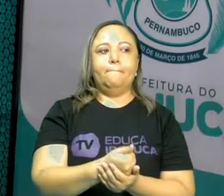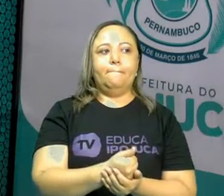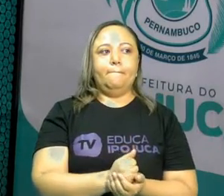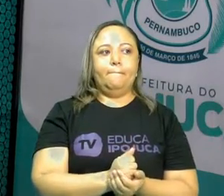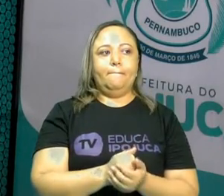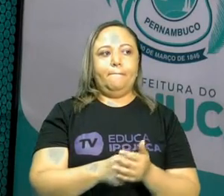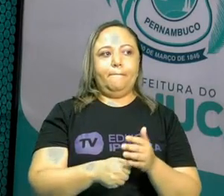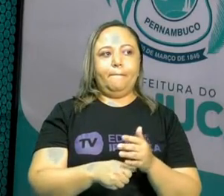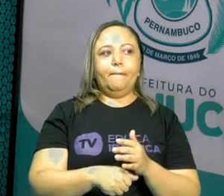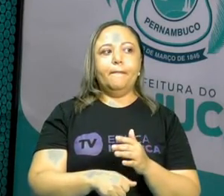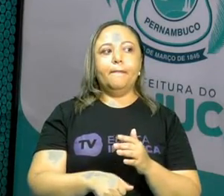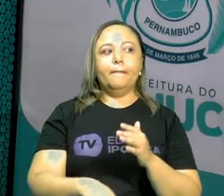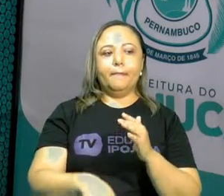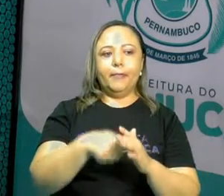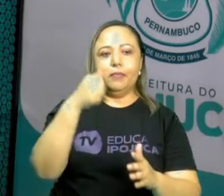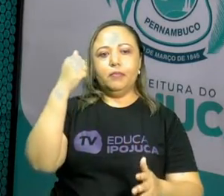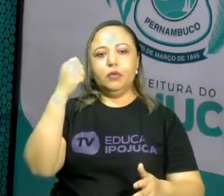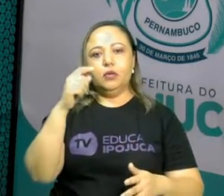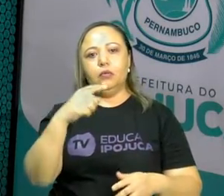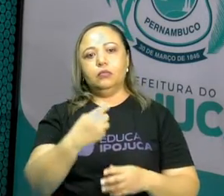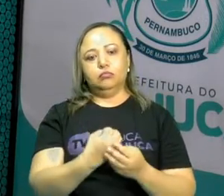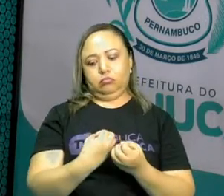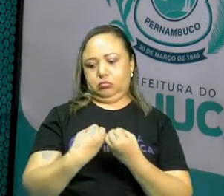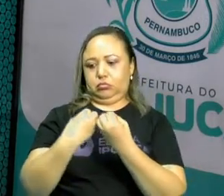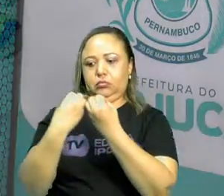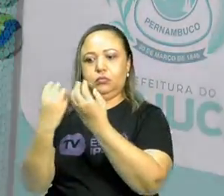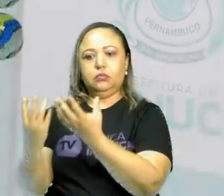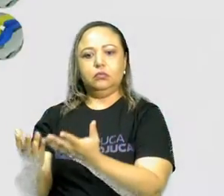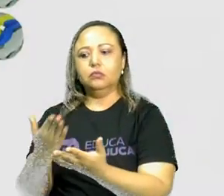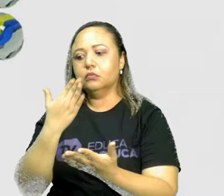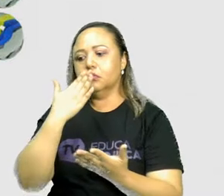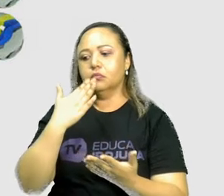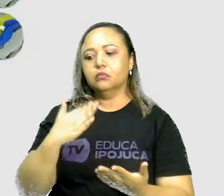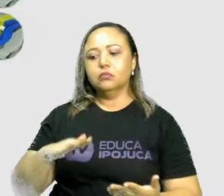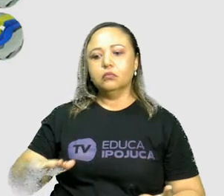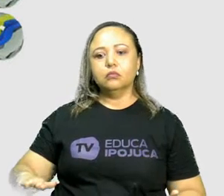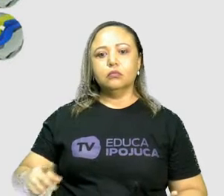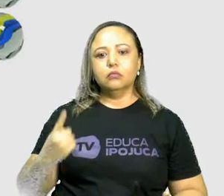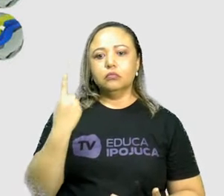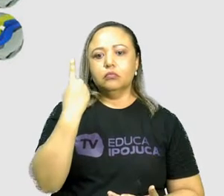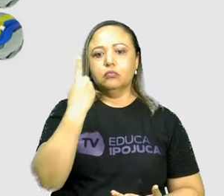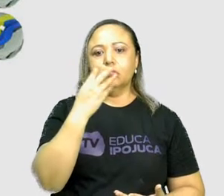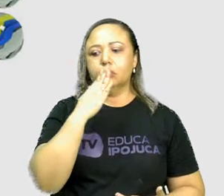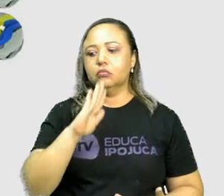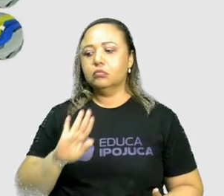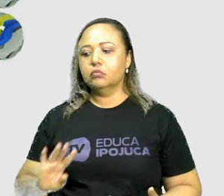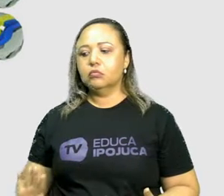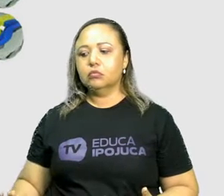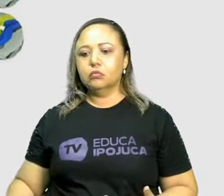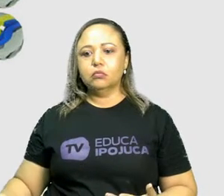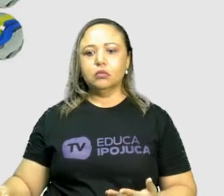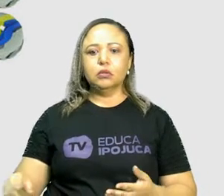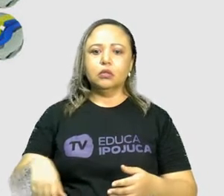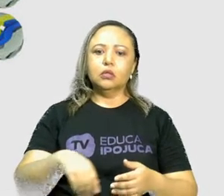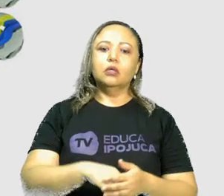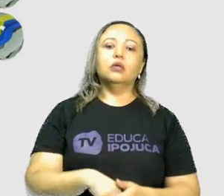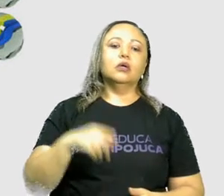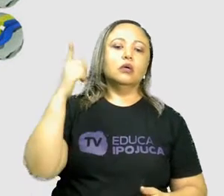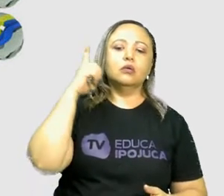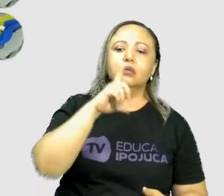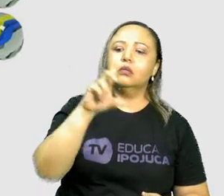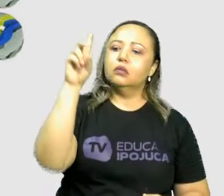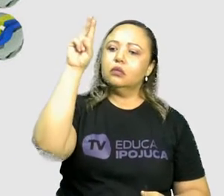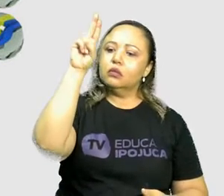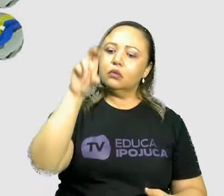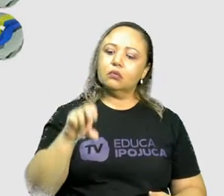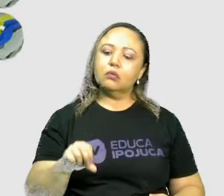nela também. Dá uma criança só. Uma criança vai receber as 50 bolinhas. Pois